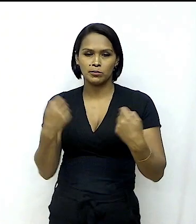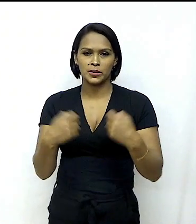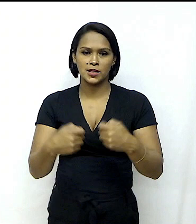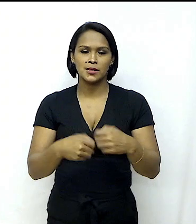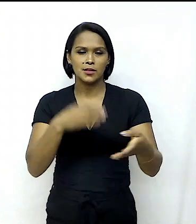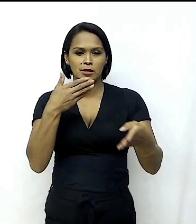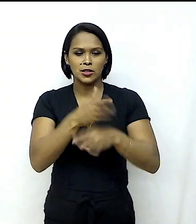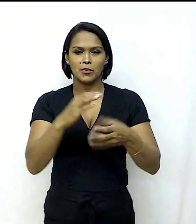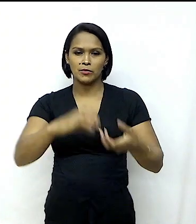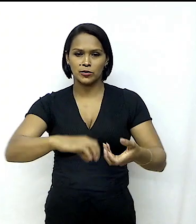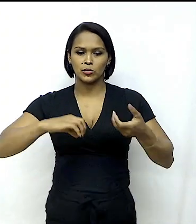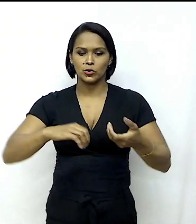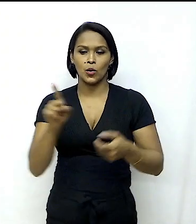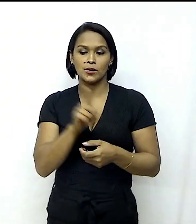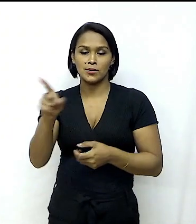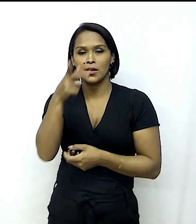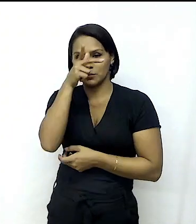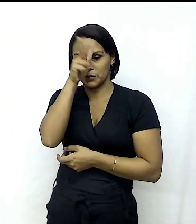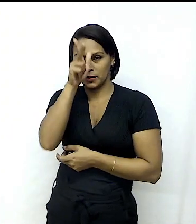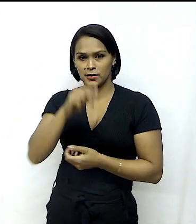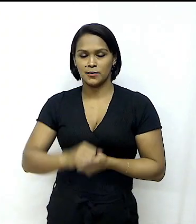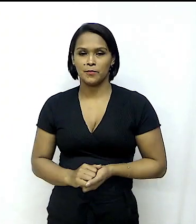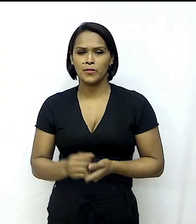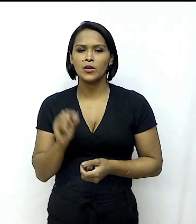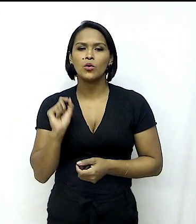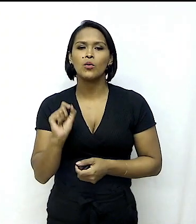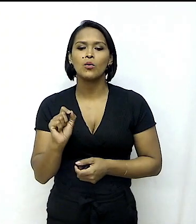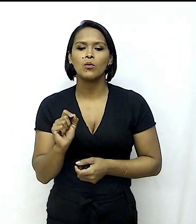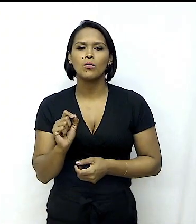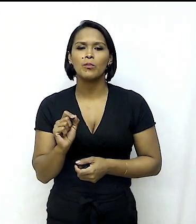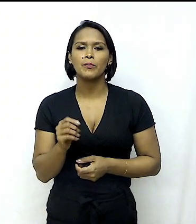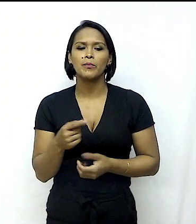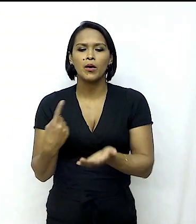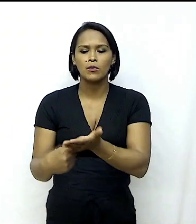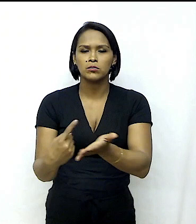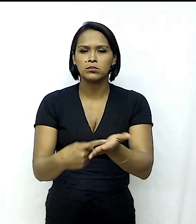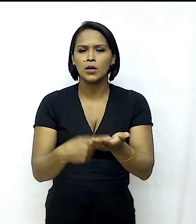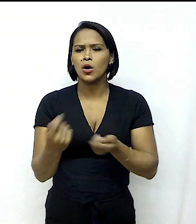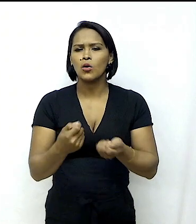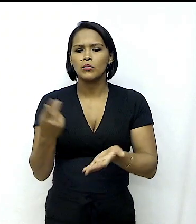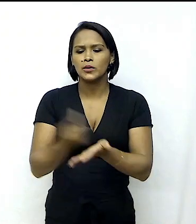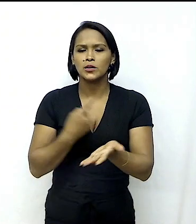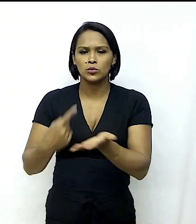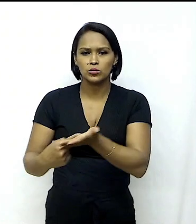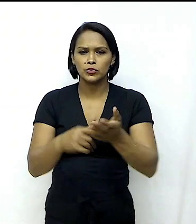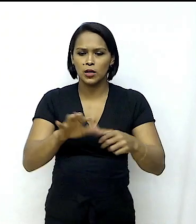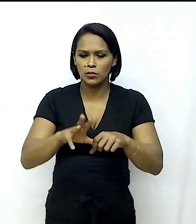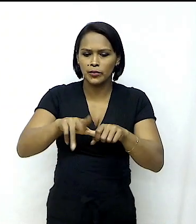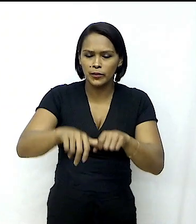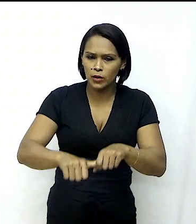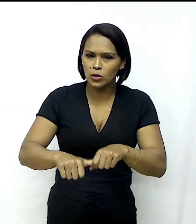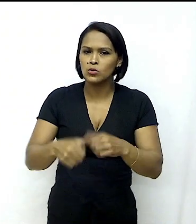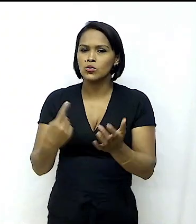de aprovação do Congresso daquele país. Qual é a situação dos acordos negociados no âmbito do Mercosul